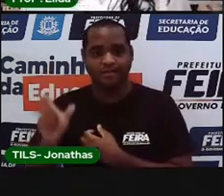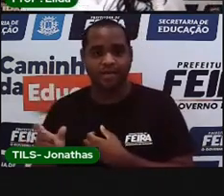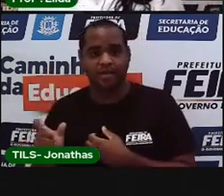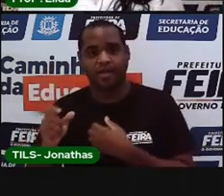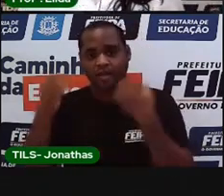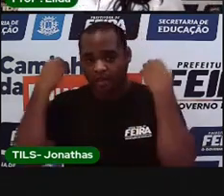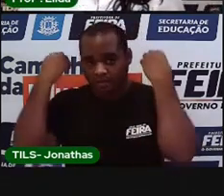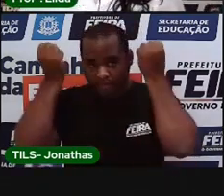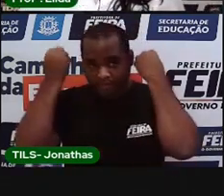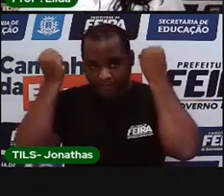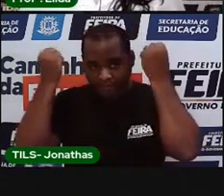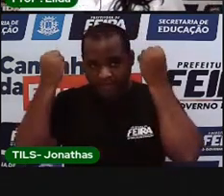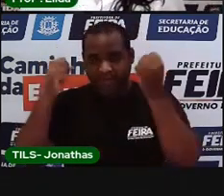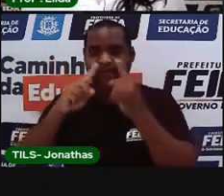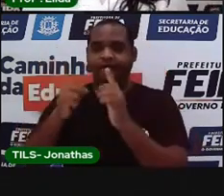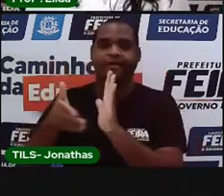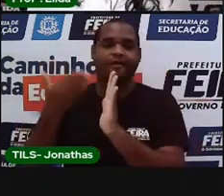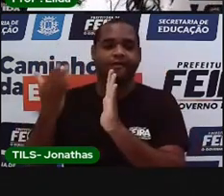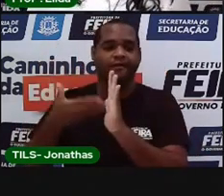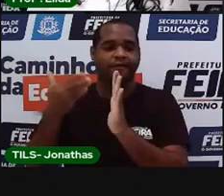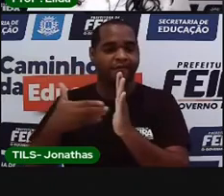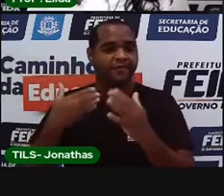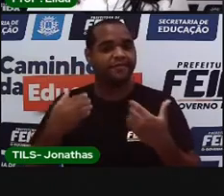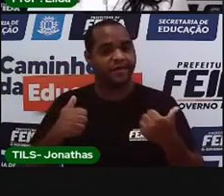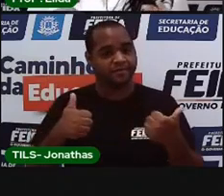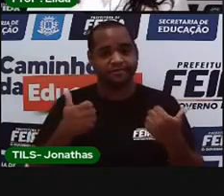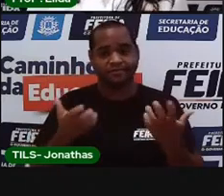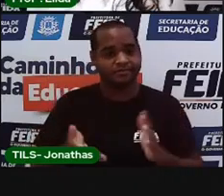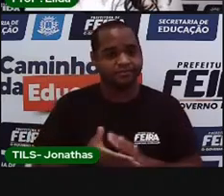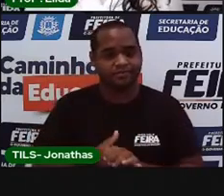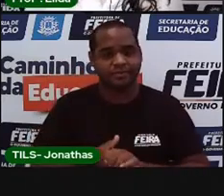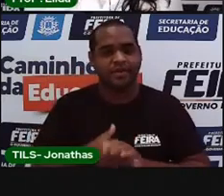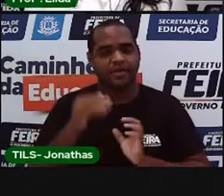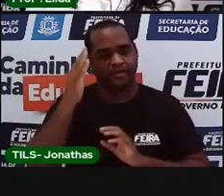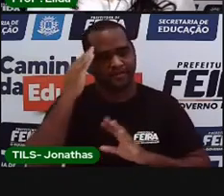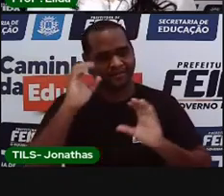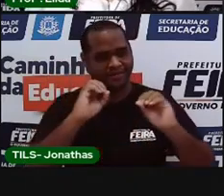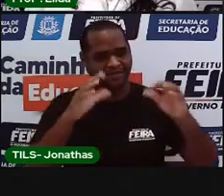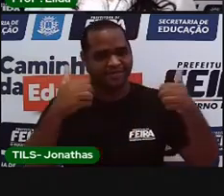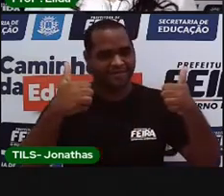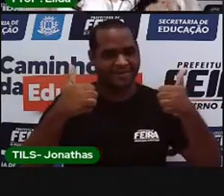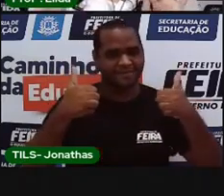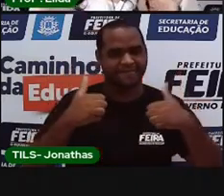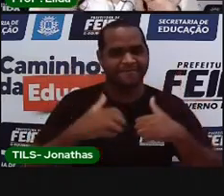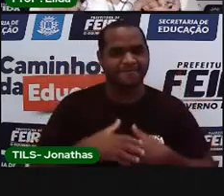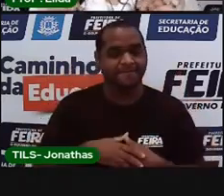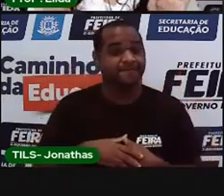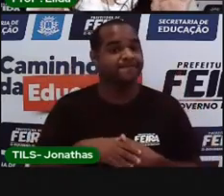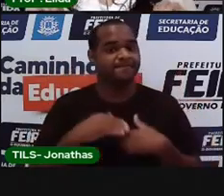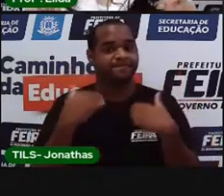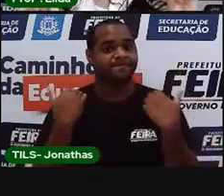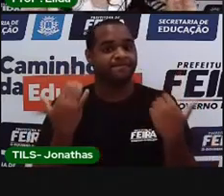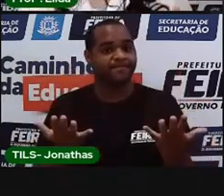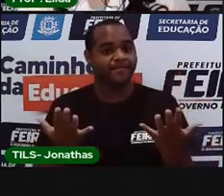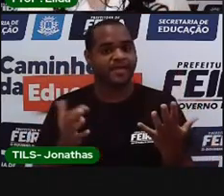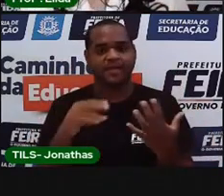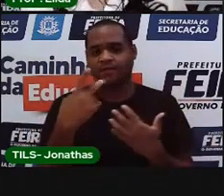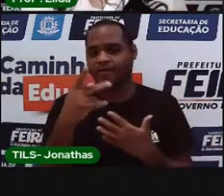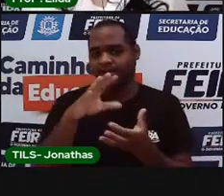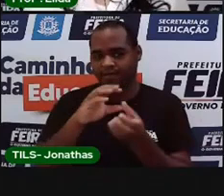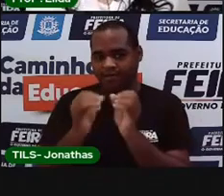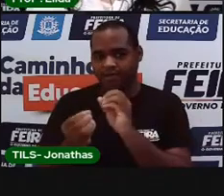com um livro na mão. Entendeu? Pois é. Então, o seu bilhete